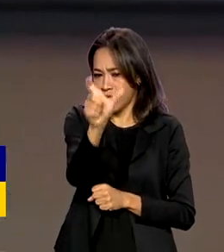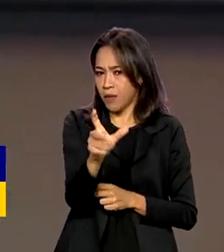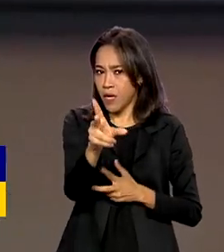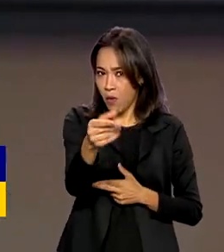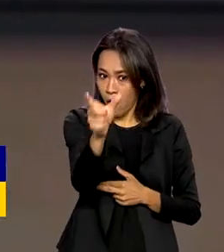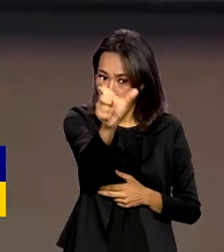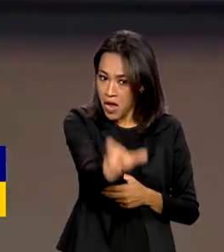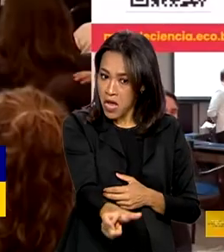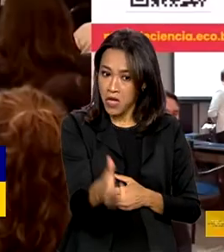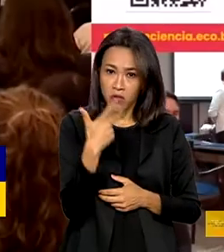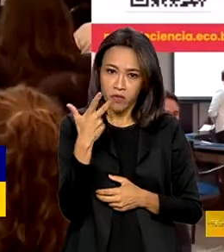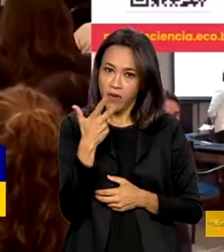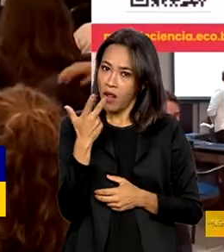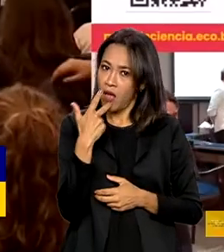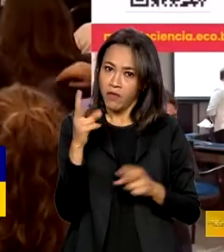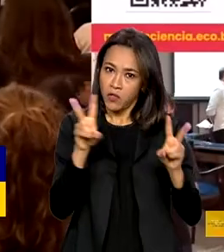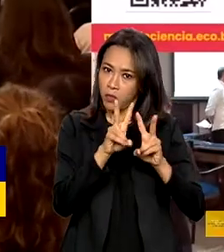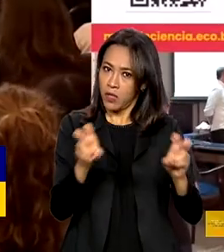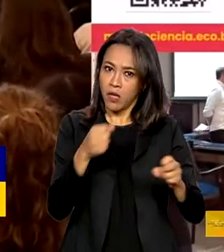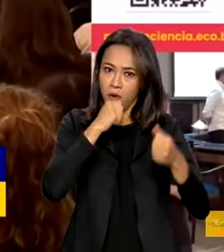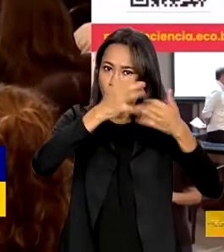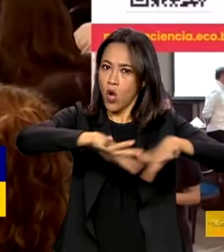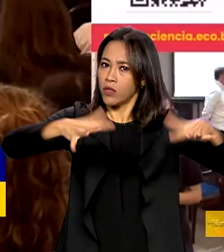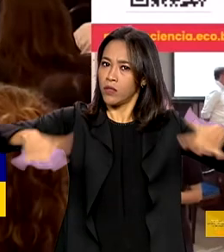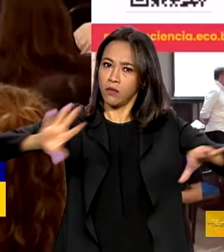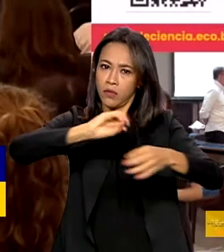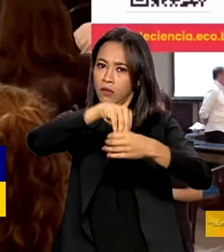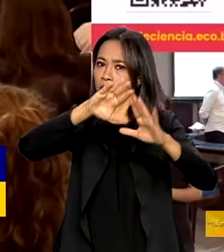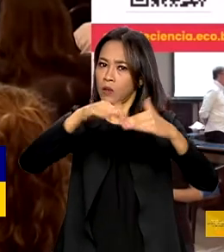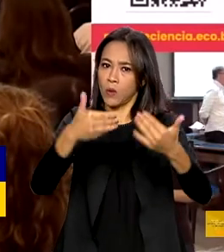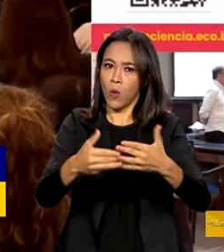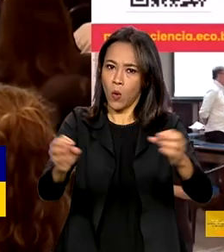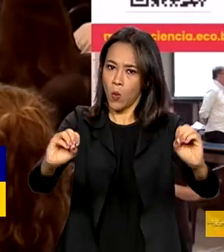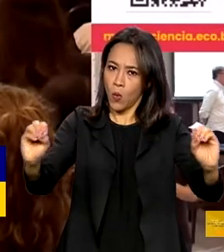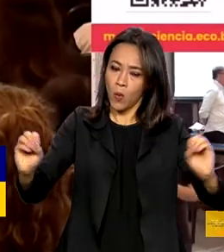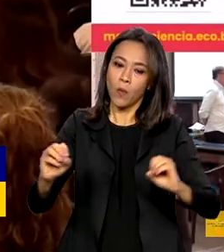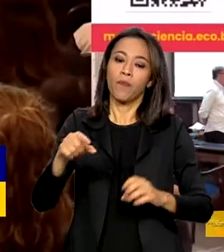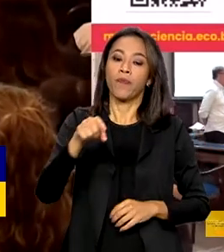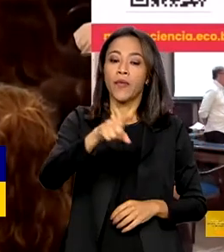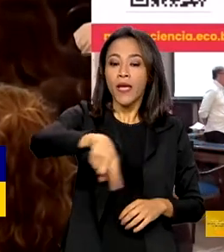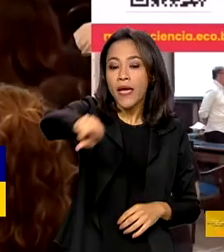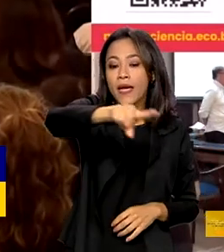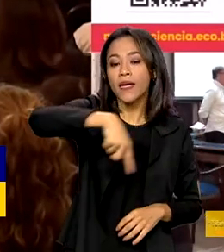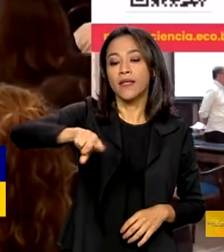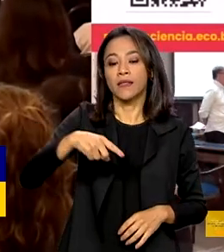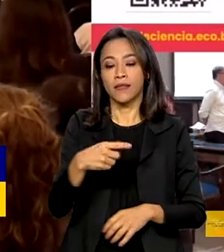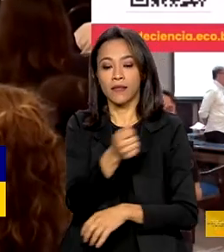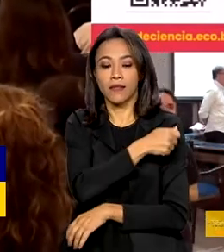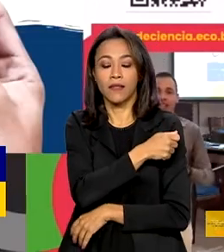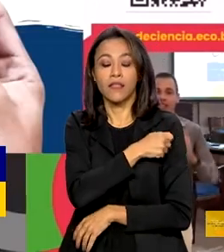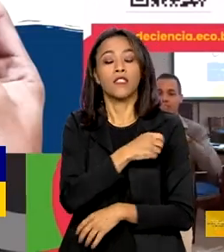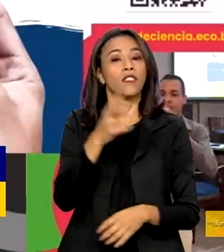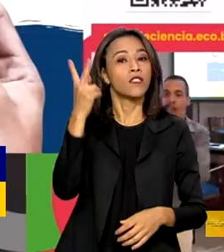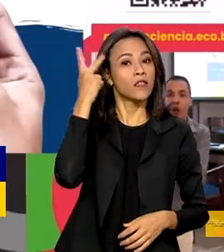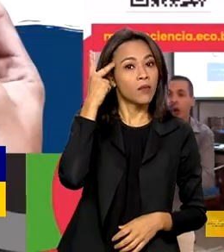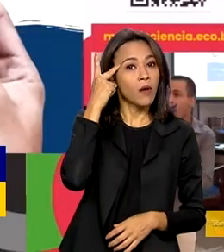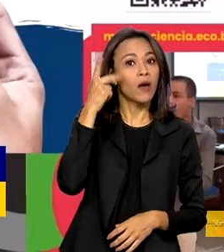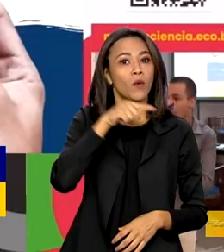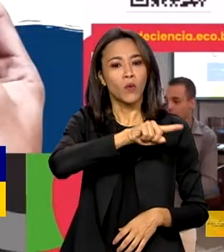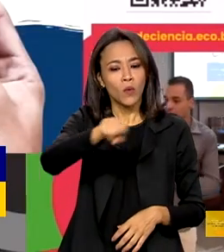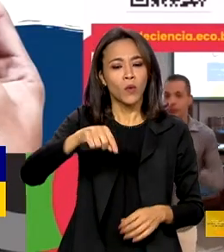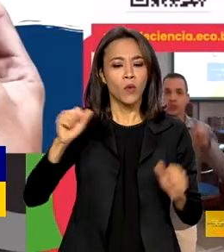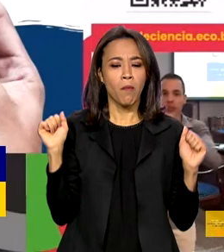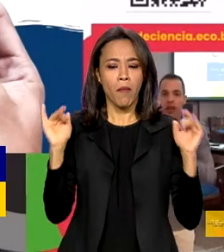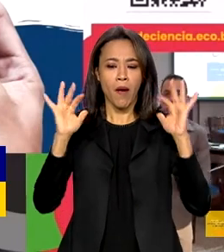da escola não falava de oceano. Após o lançamento dos editais, estudantes de Santos, São Paulo e de Rio Claro participaram